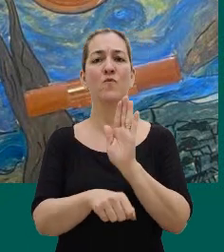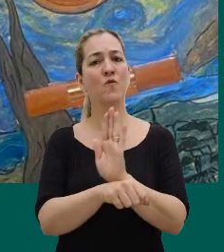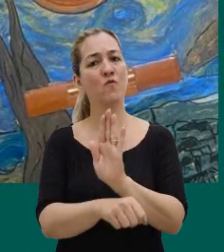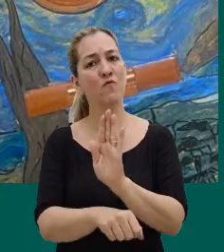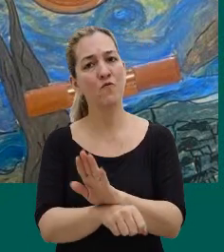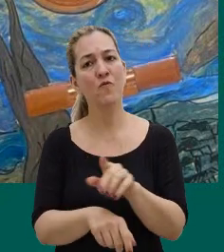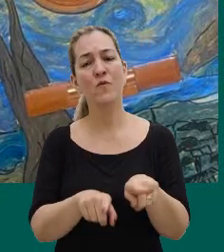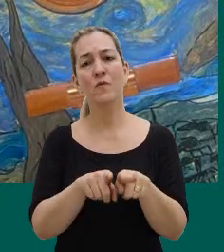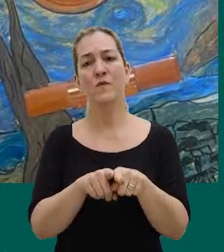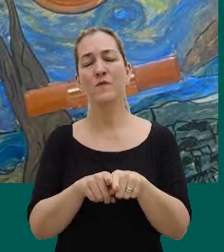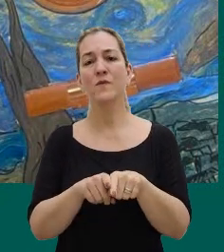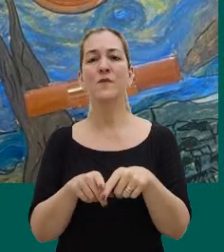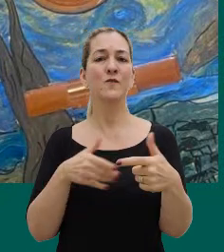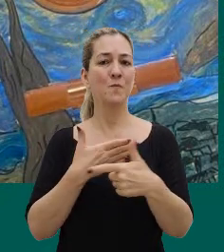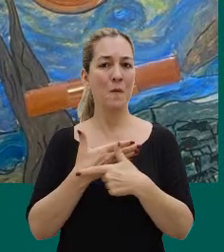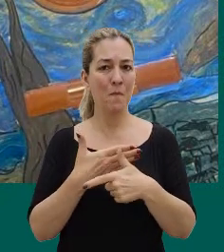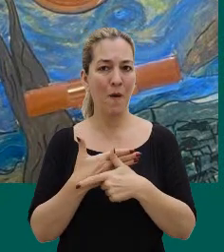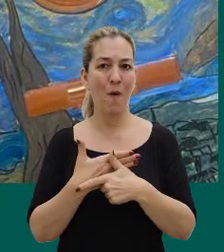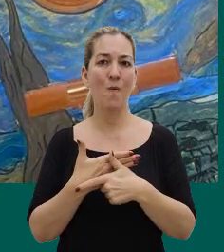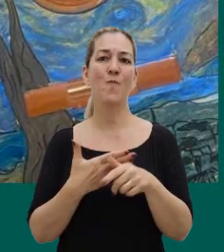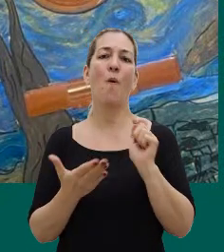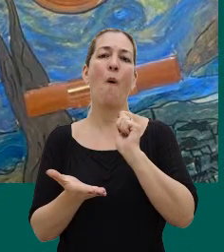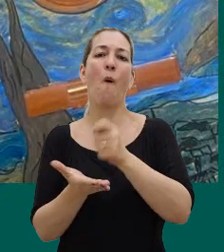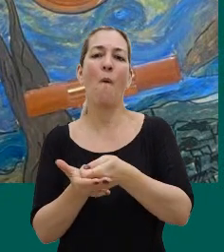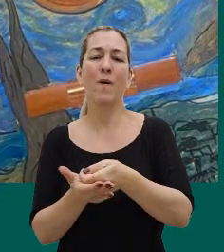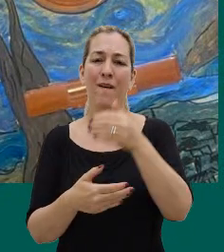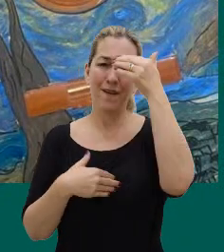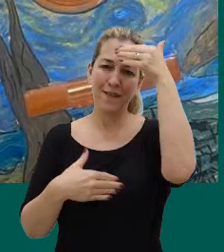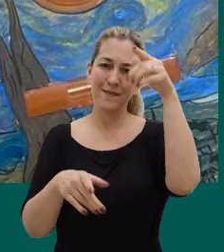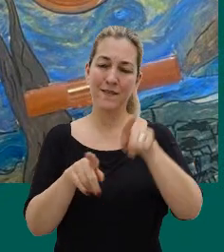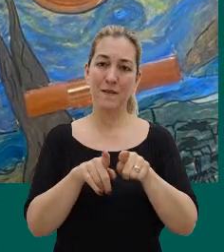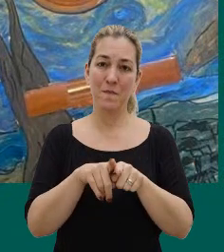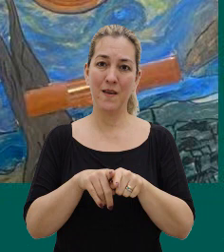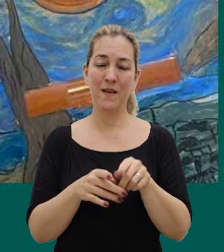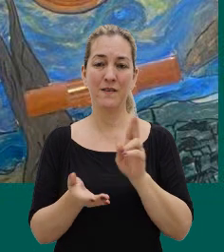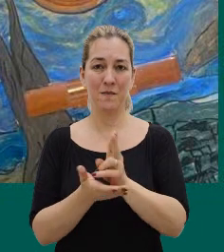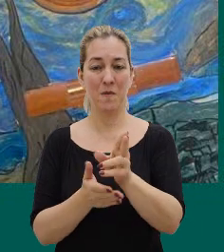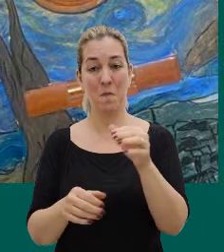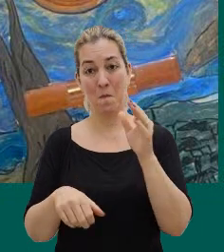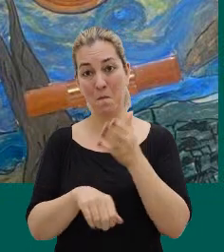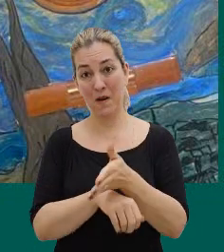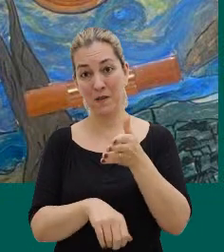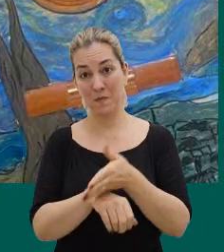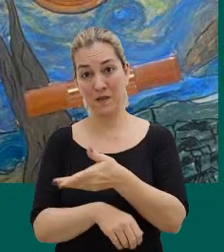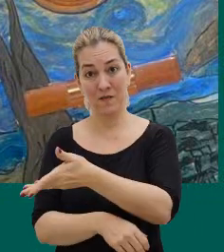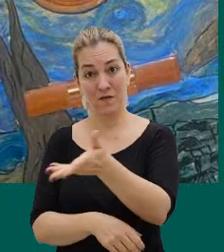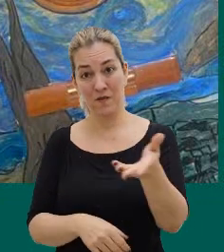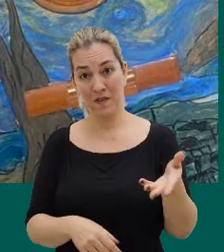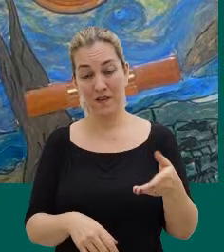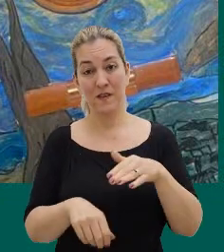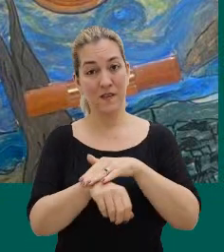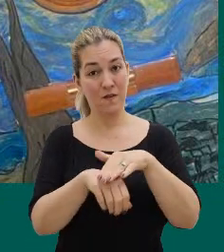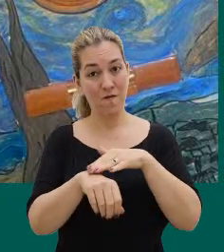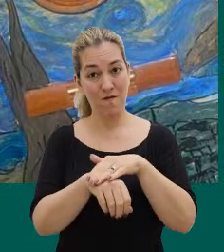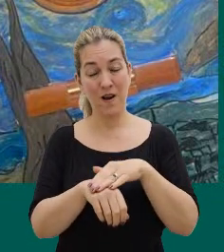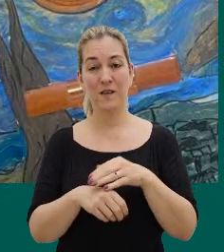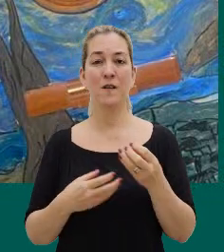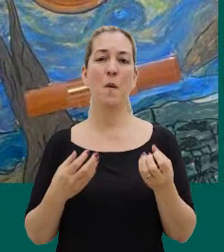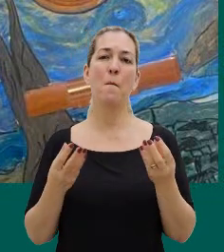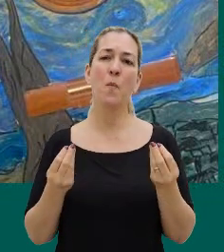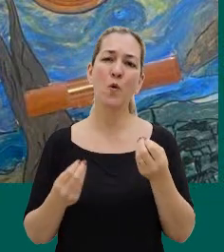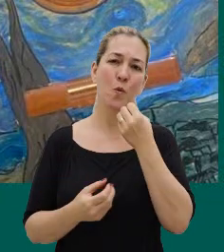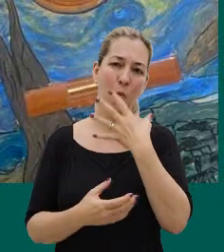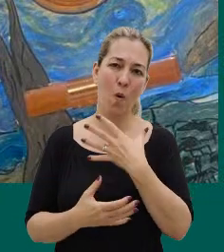papel, né, meninas? Queria agradecer também a sempre participação de vocês nessa roda de conversa, sempre muito